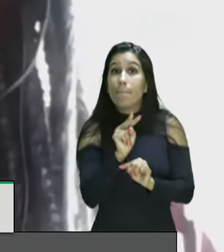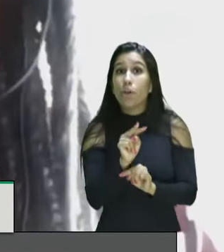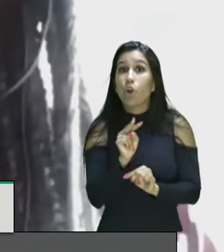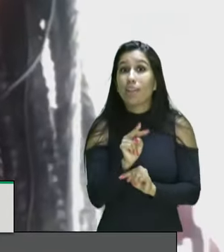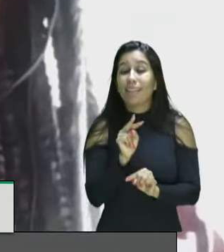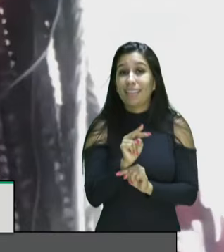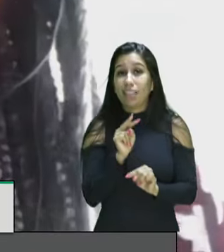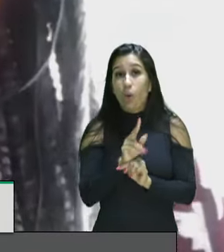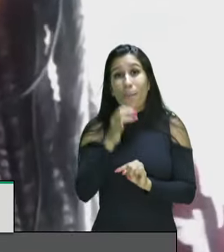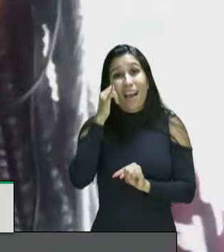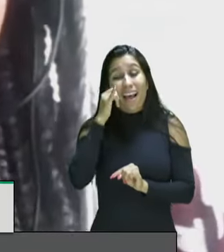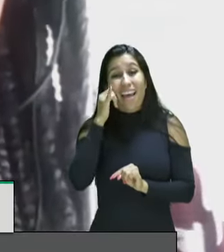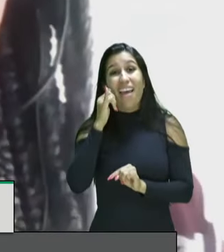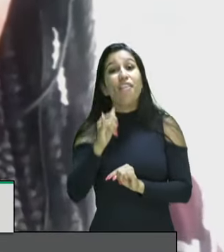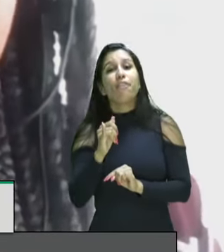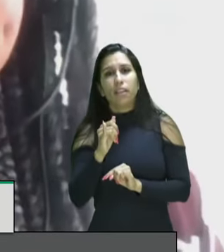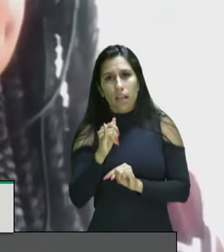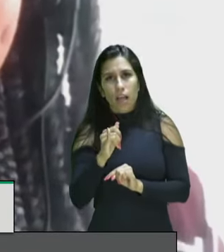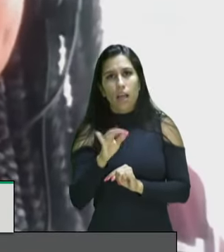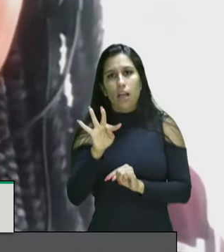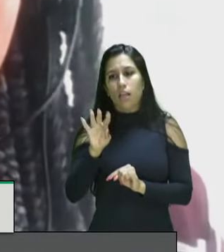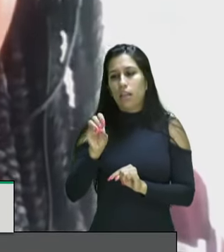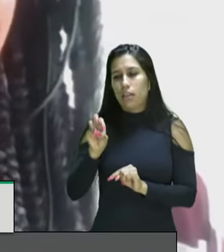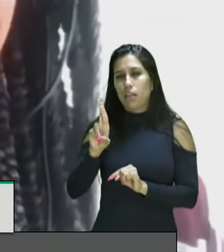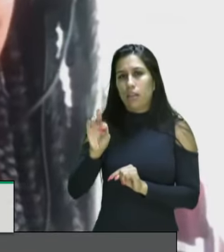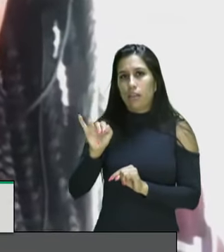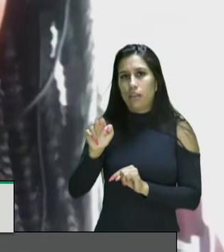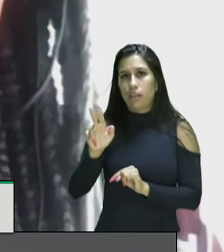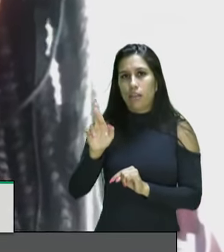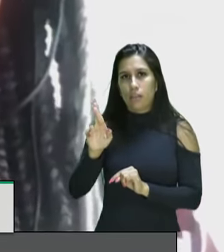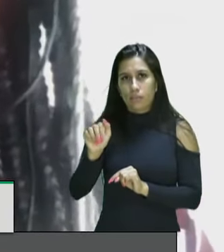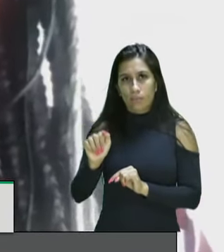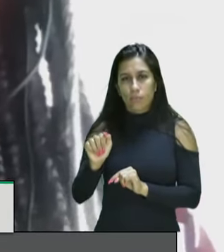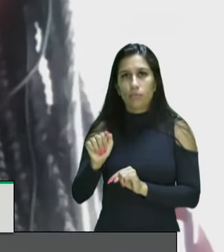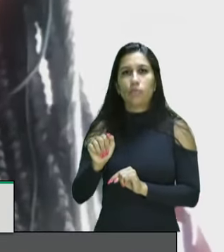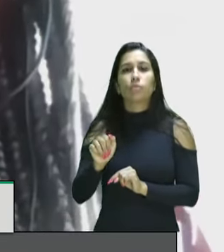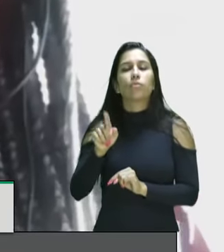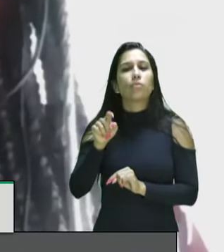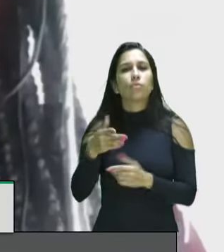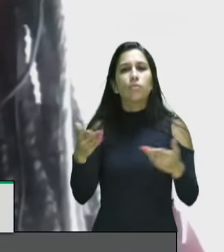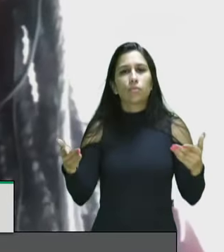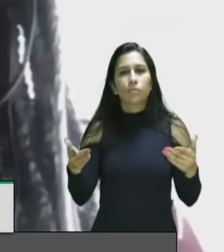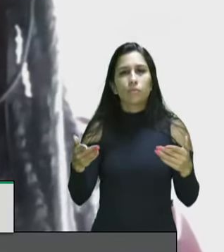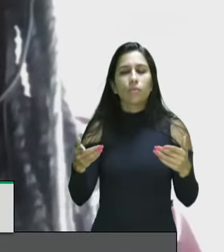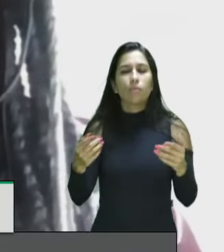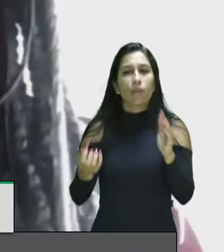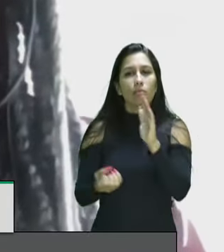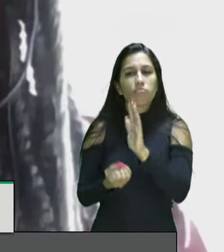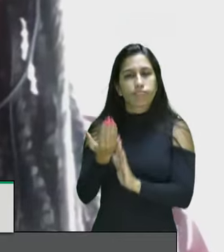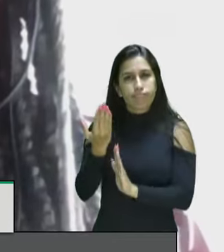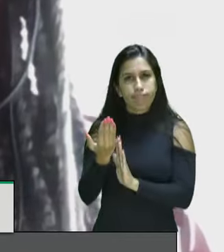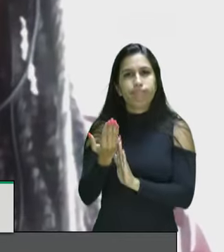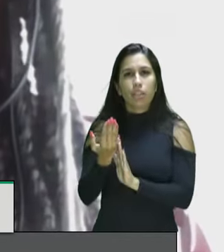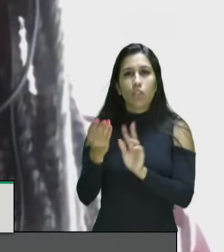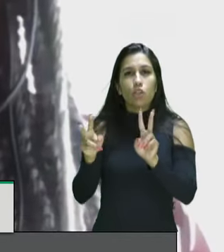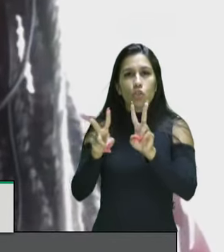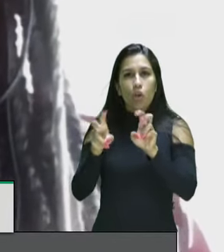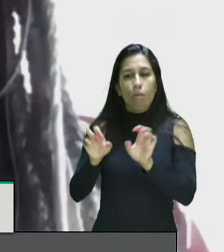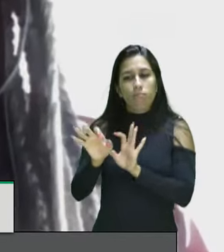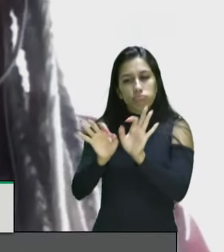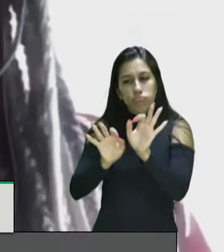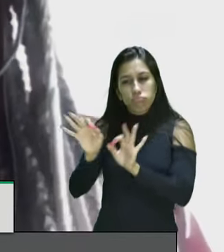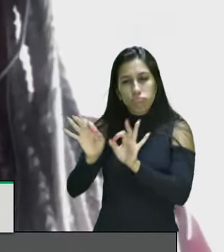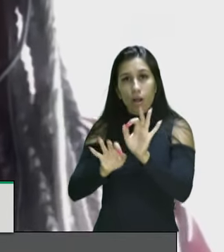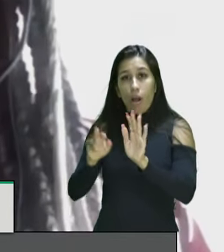a gente viveu também um desmonte do sistema nacional de prevenção e combate à tortura formulado a partir do estabelecimento do